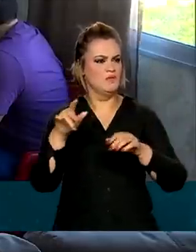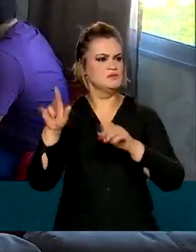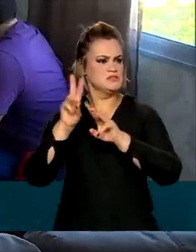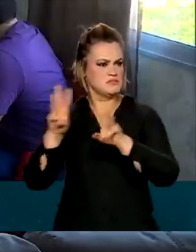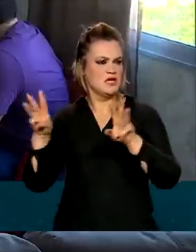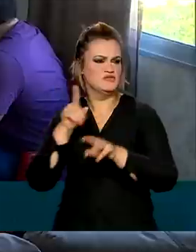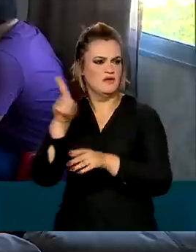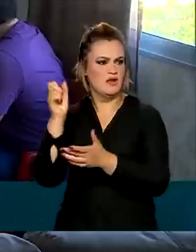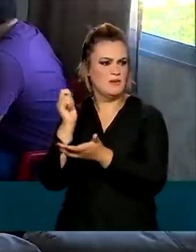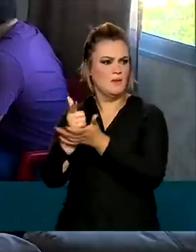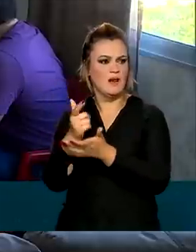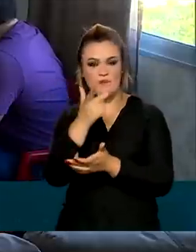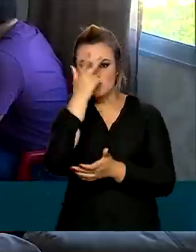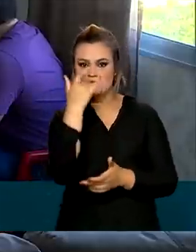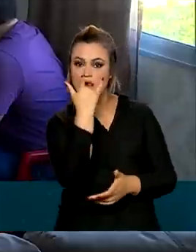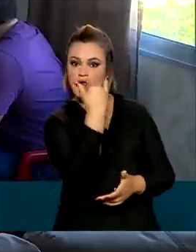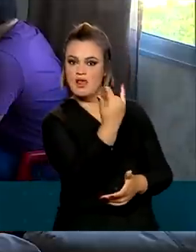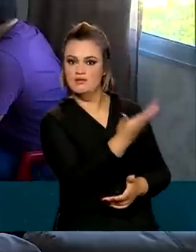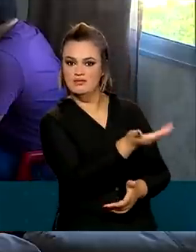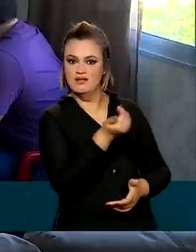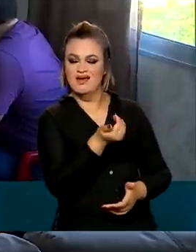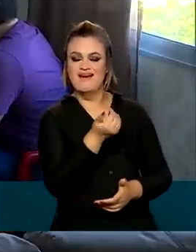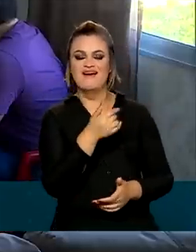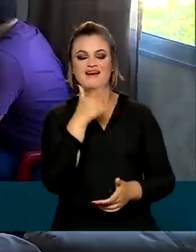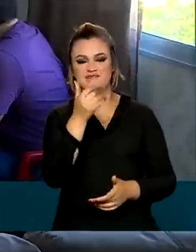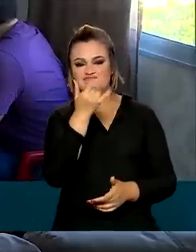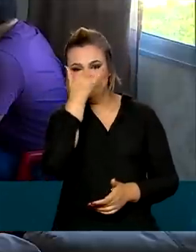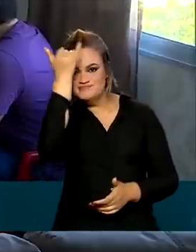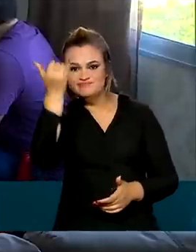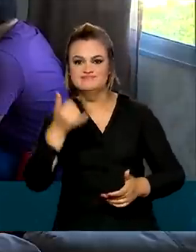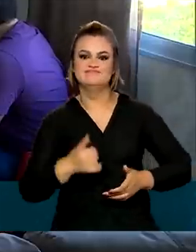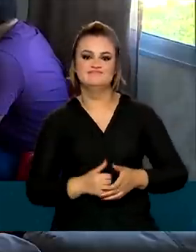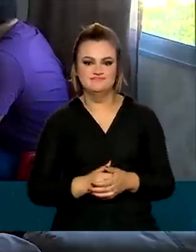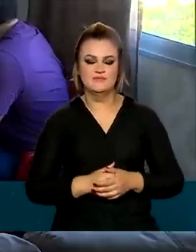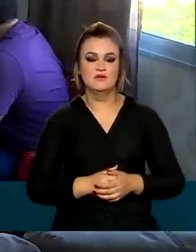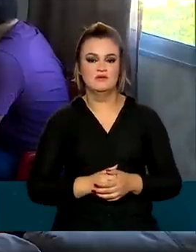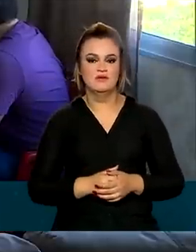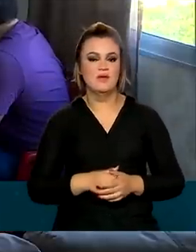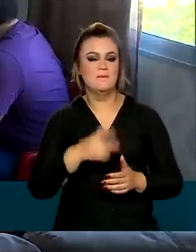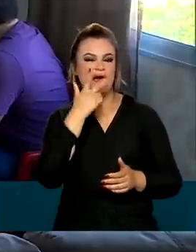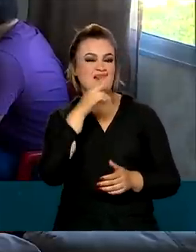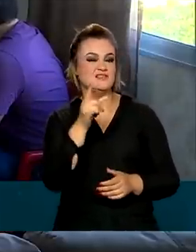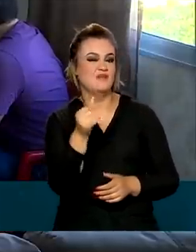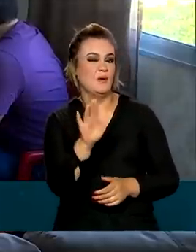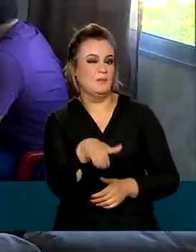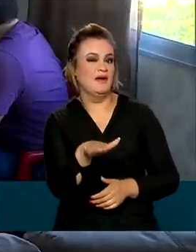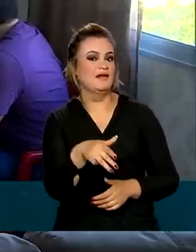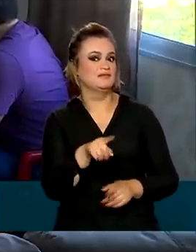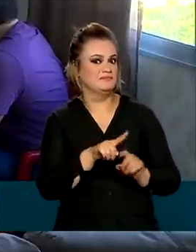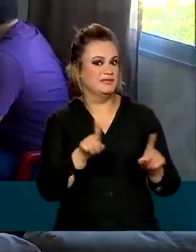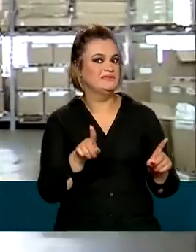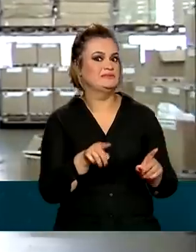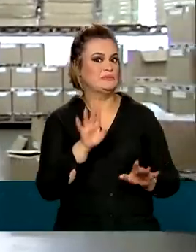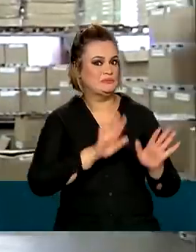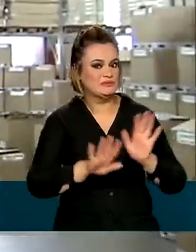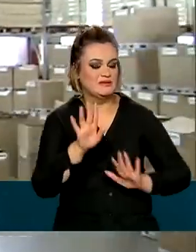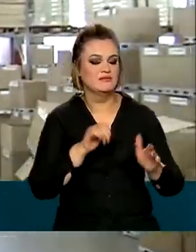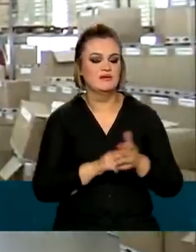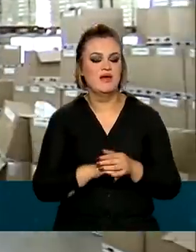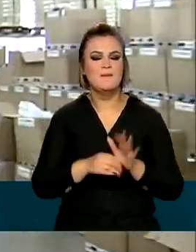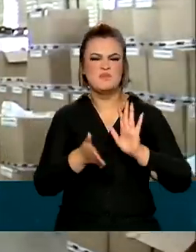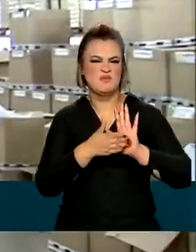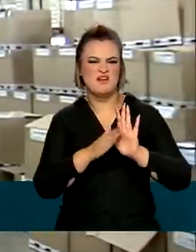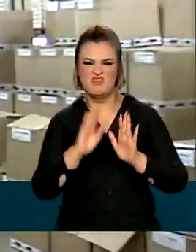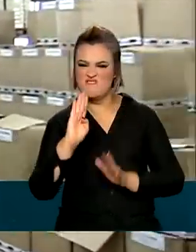sites para atrair potenciais vítimas por meio da venda de produtos com preços muito abaixo do mercado. Nas falsas